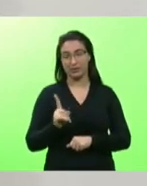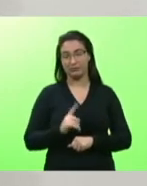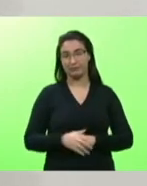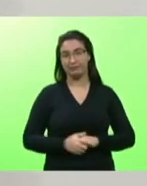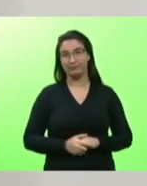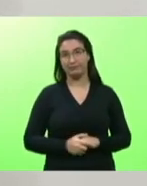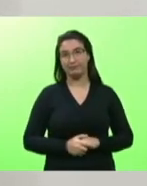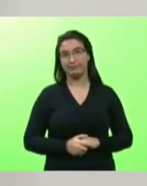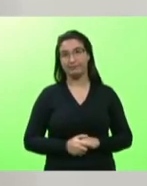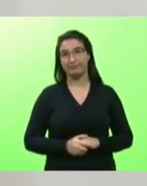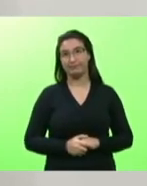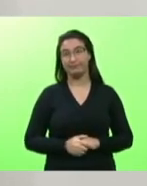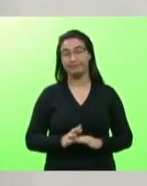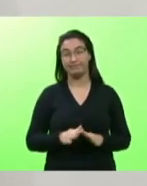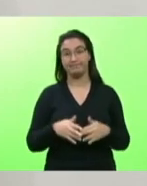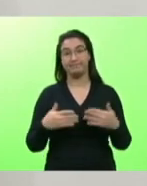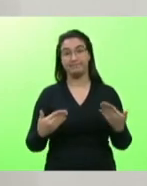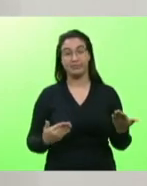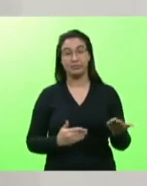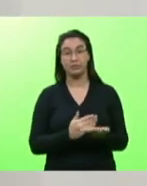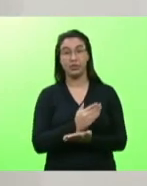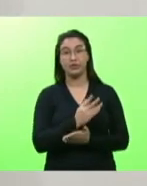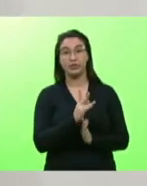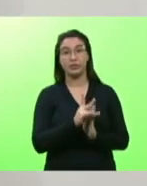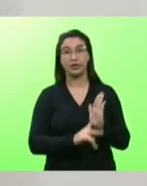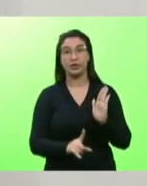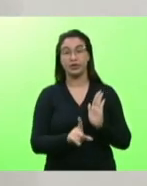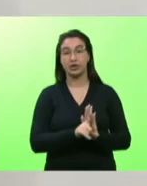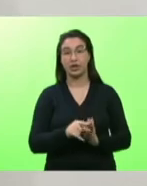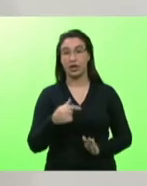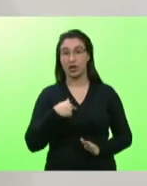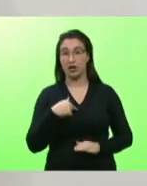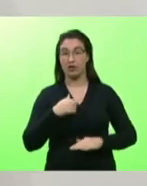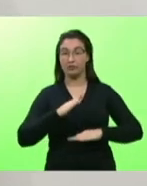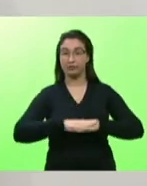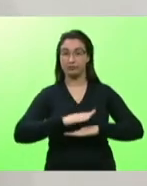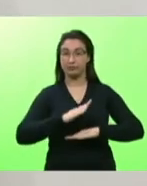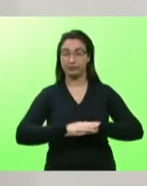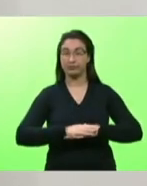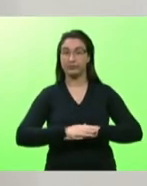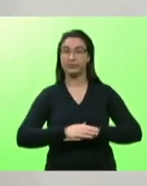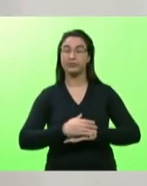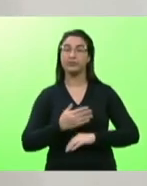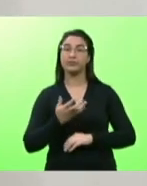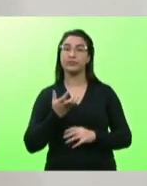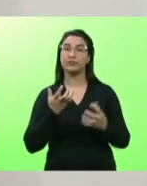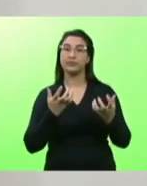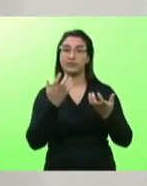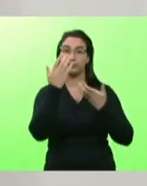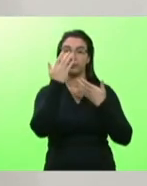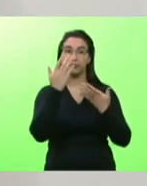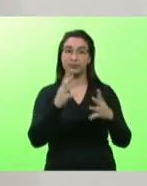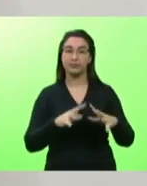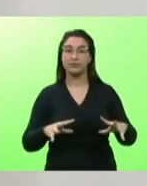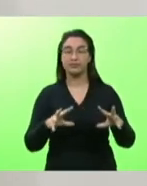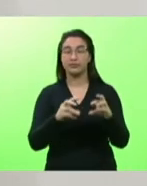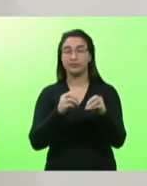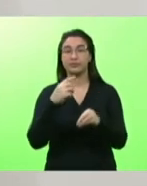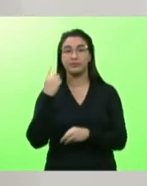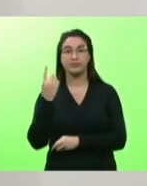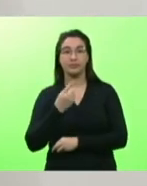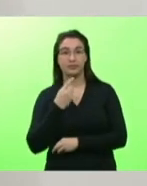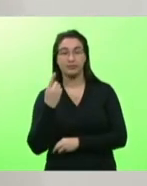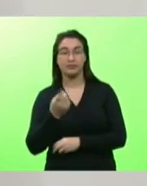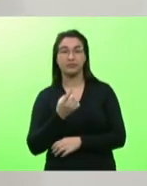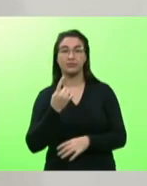bom presidente nós aprovamos um projeto de lei de minha autoria eu quero aqui agradecer a todos os deputados as comissões